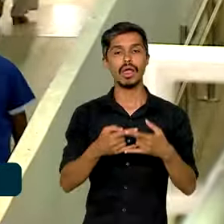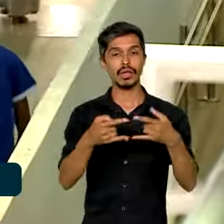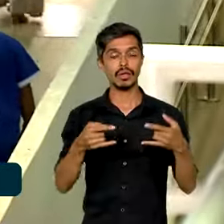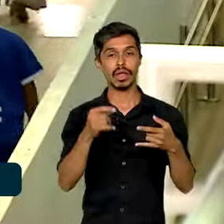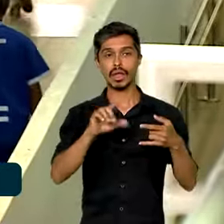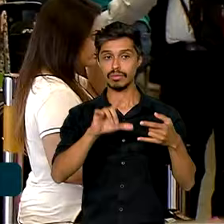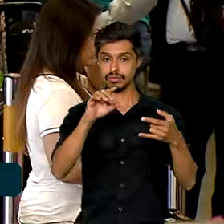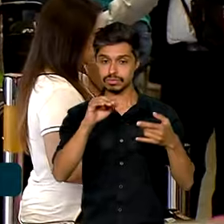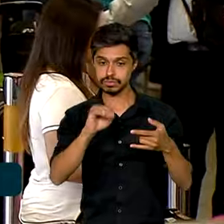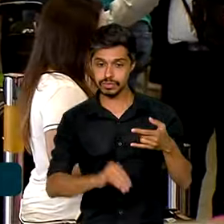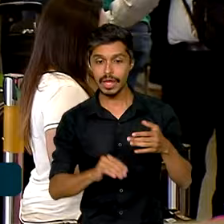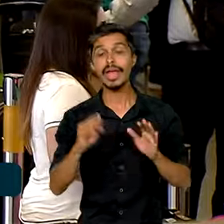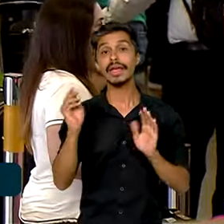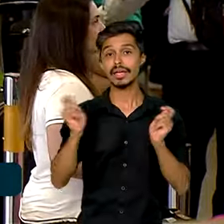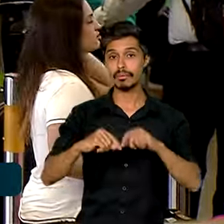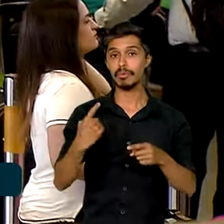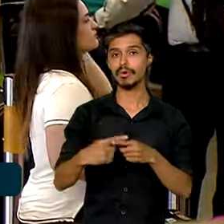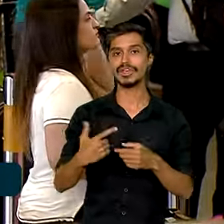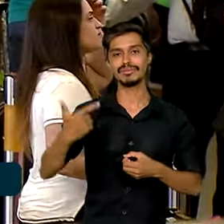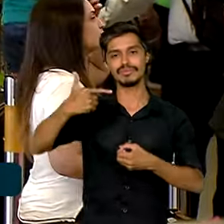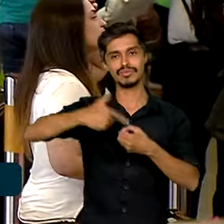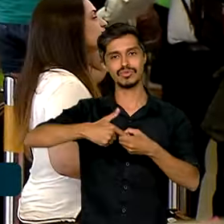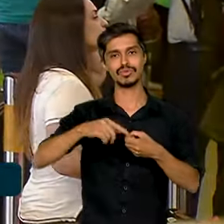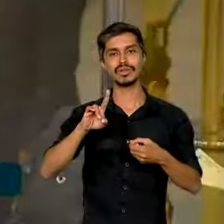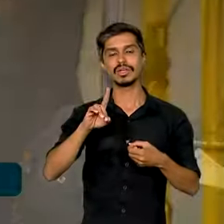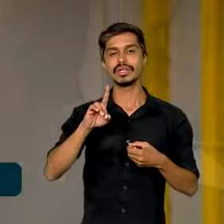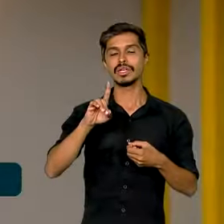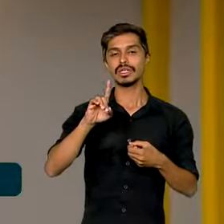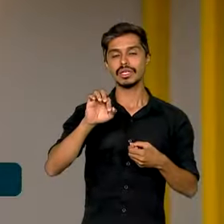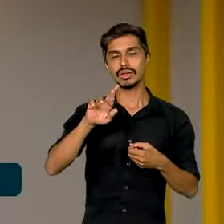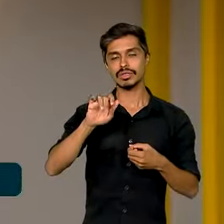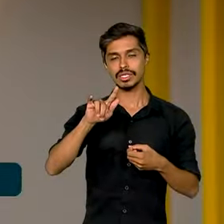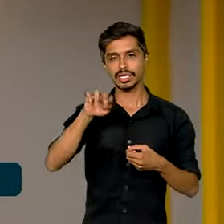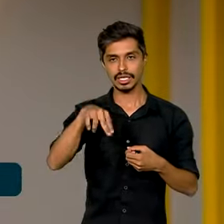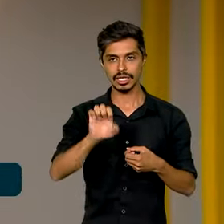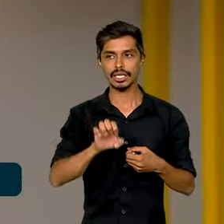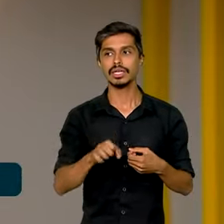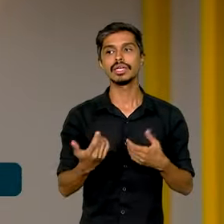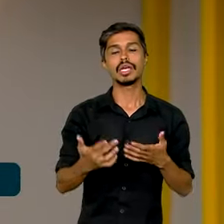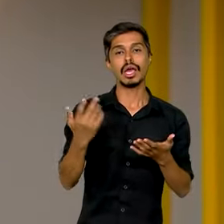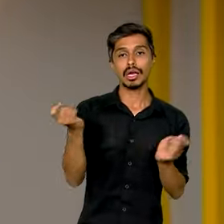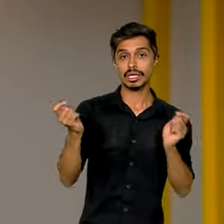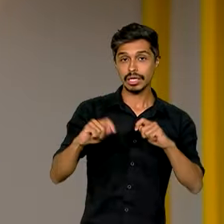é possível por causa da queda do preço do querosene de aviação utilizado pelas aeronaves.